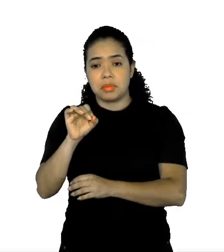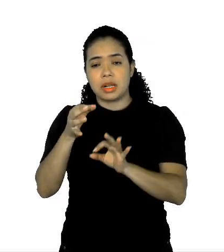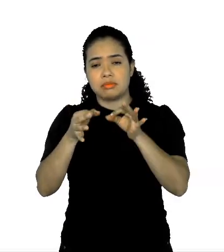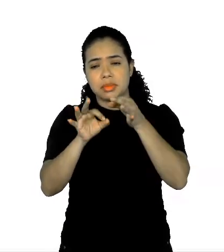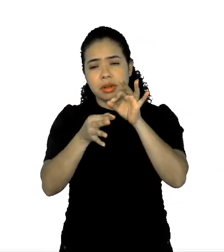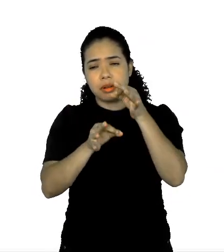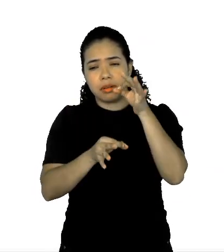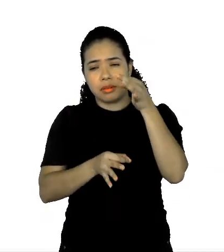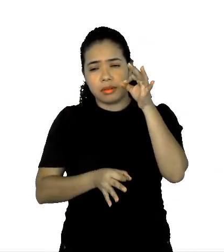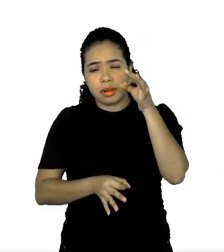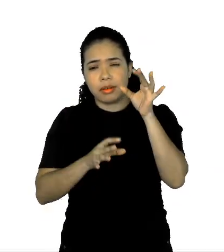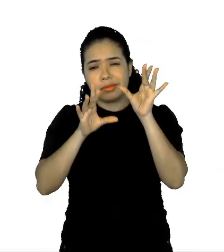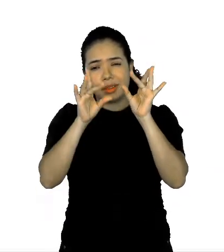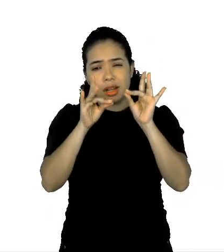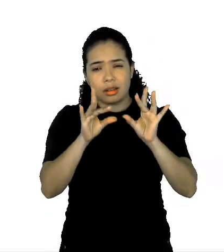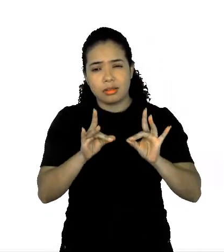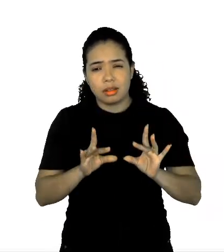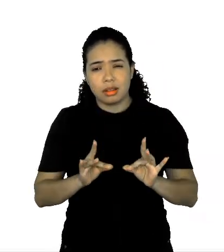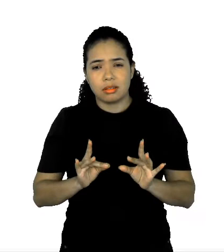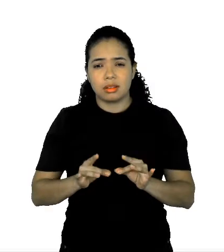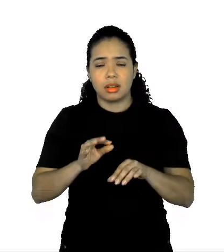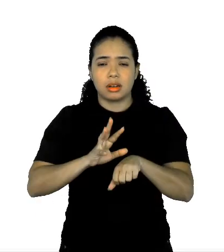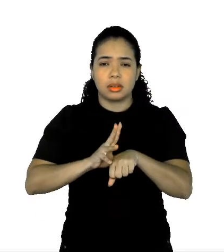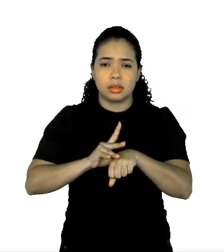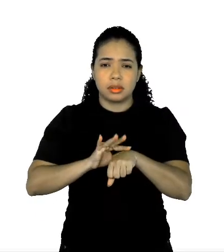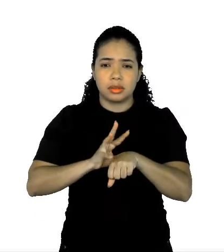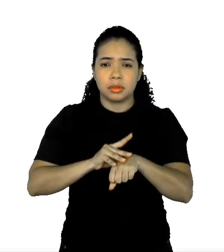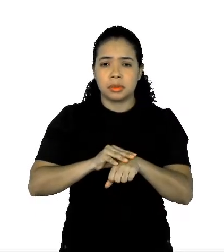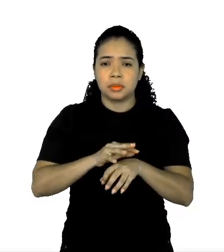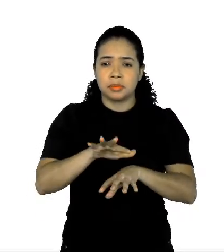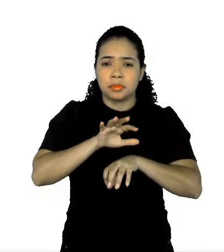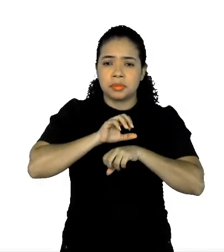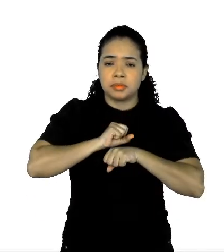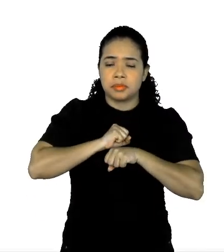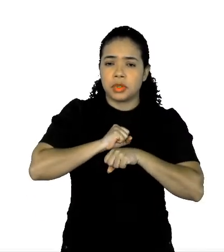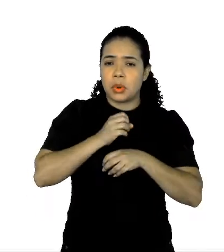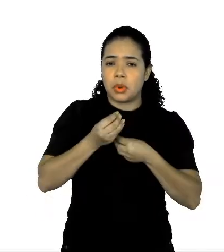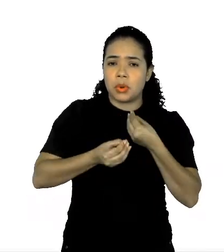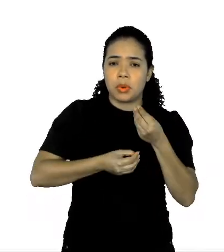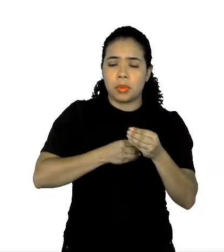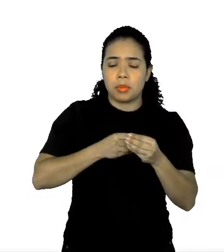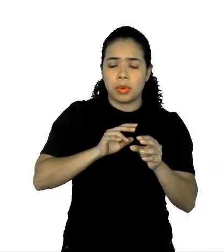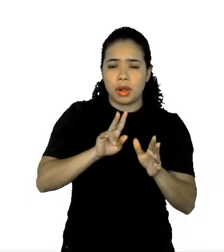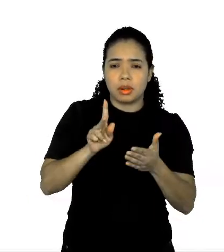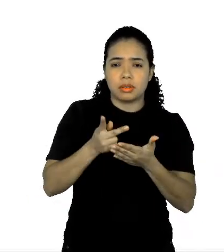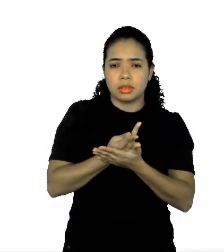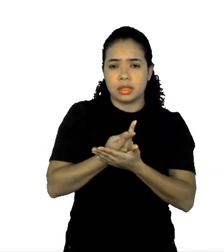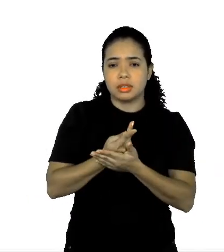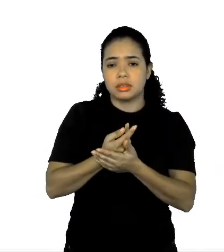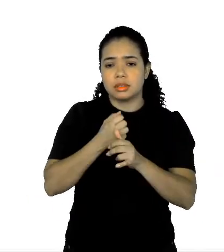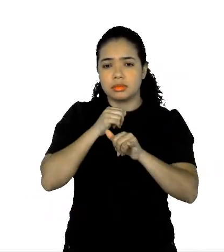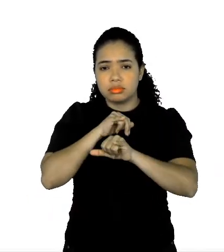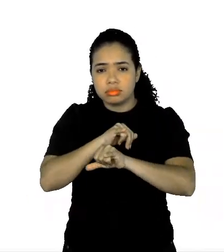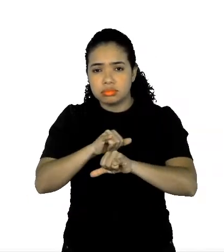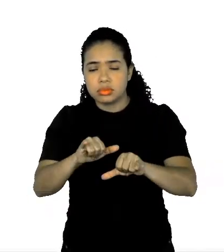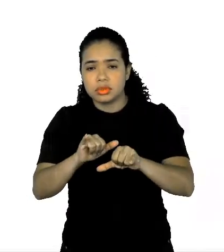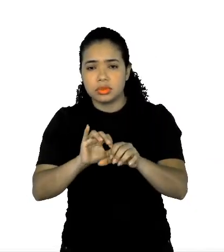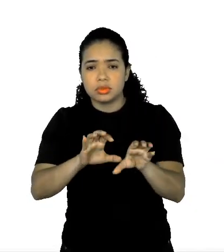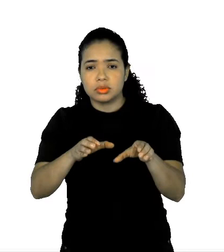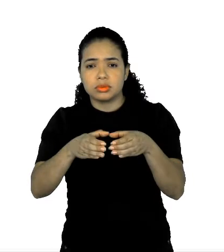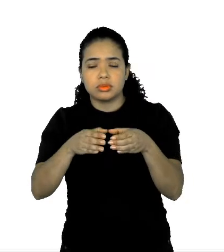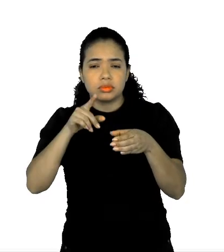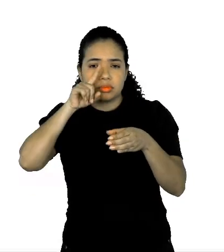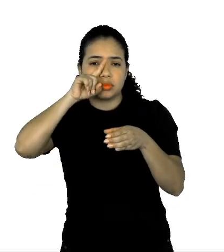definição da doença, né, ele vai trazer os sintomas, a transmissão, a prevenção, os grupos de risco. Então,